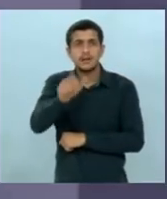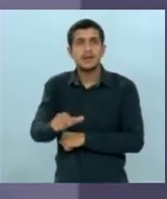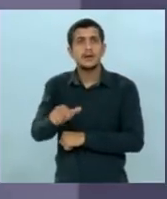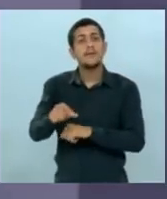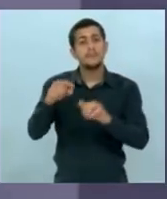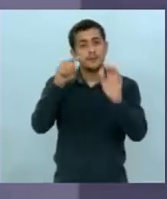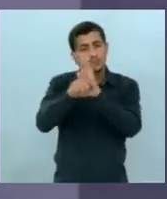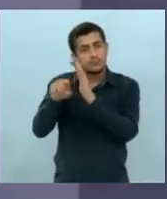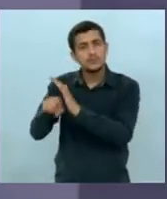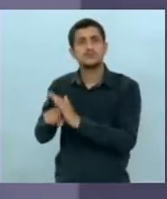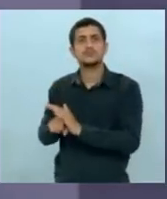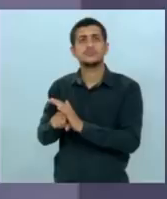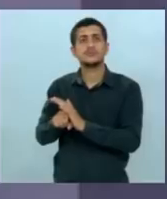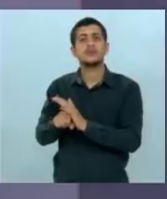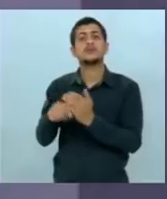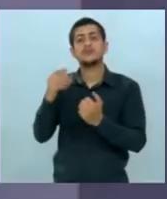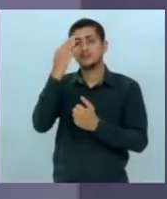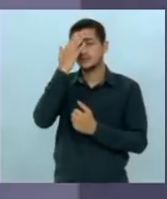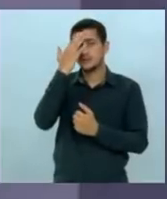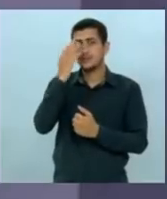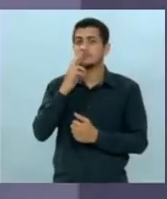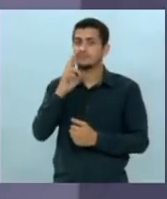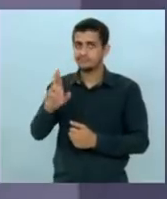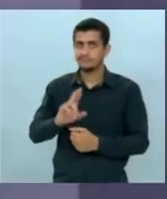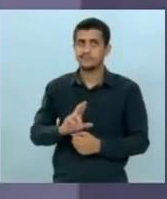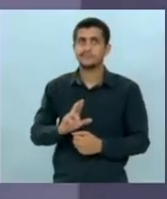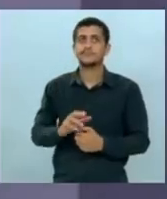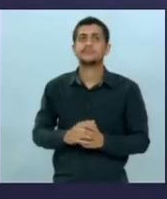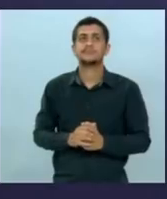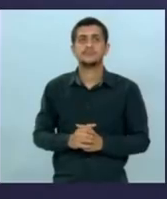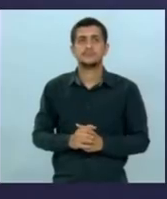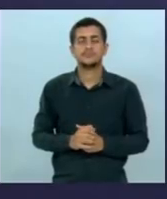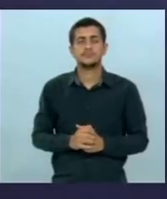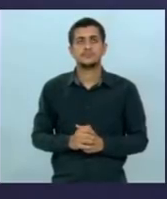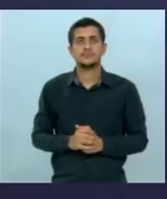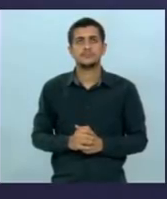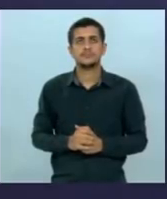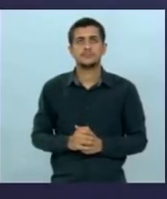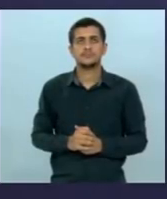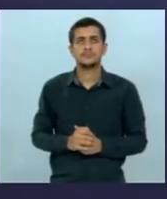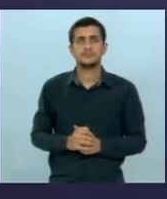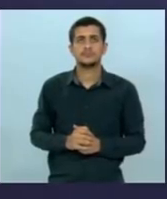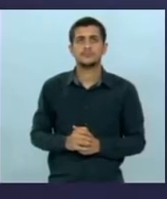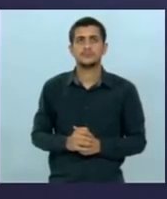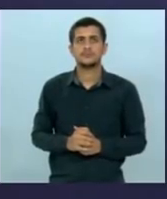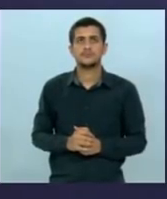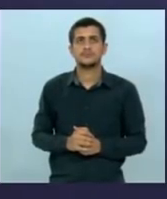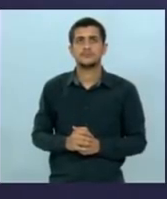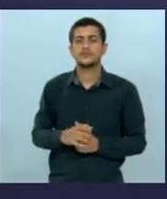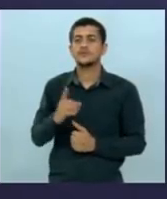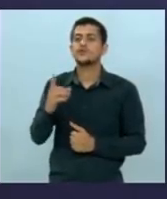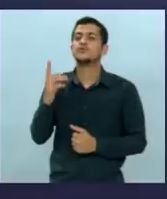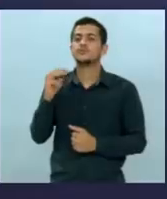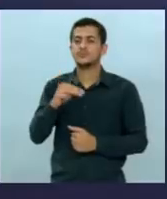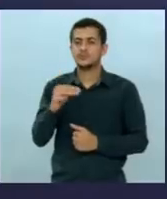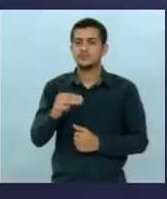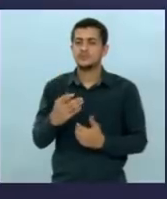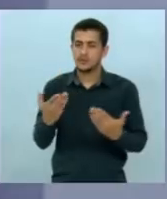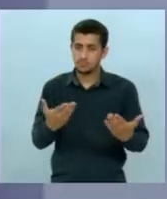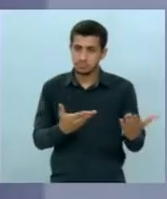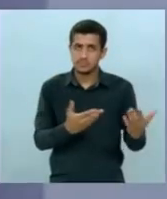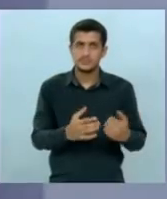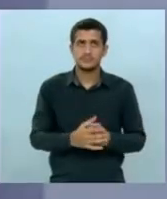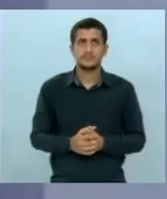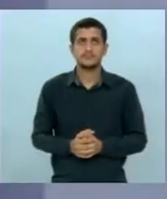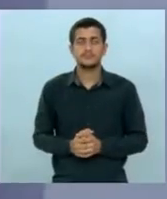já sabe de antemão qual será a resposta candidato candidato Reinaldo tem um minuto para a réplica a partir de agora